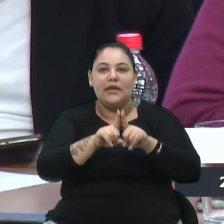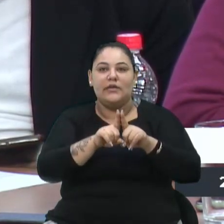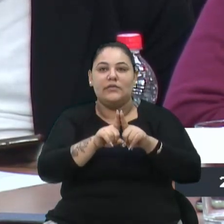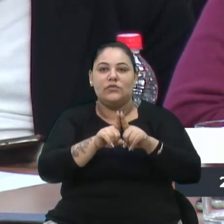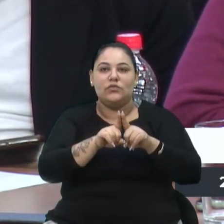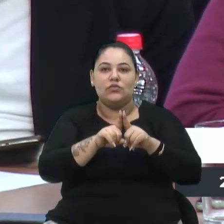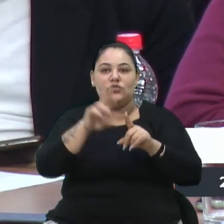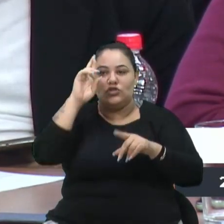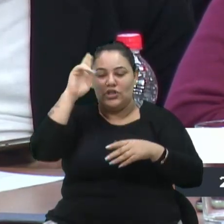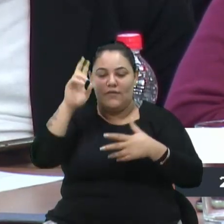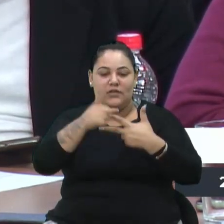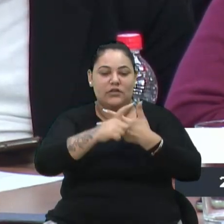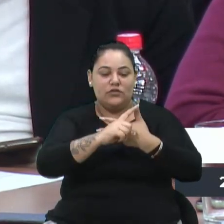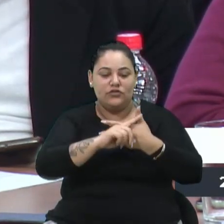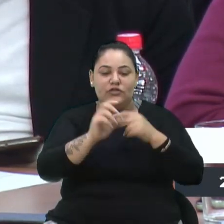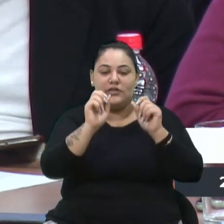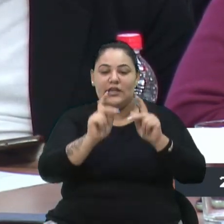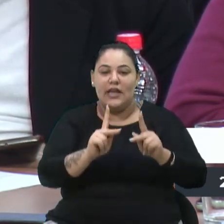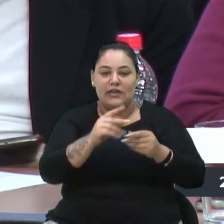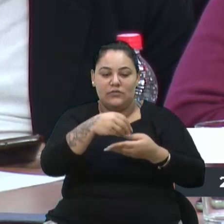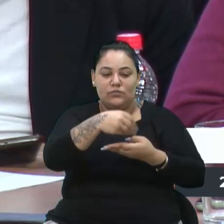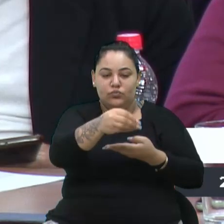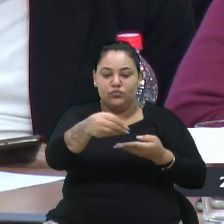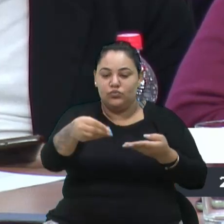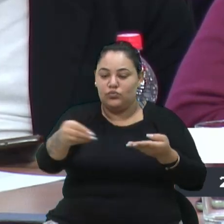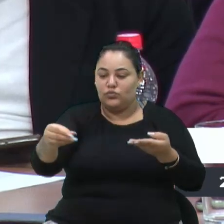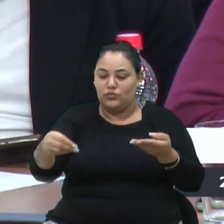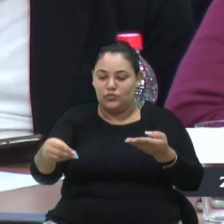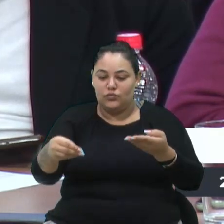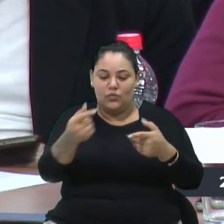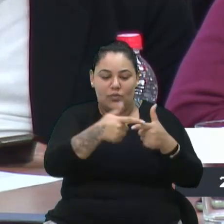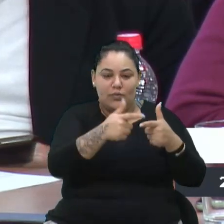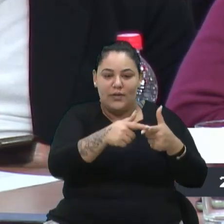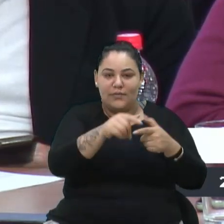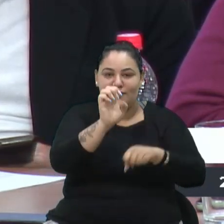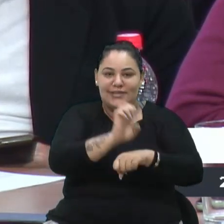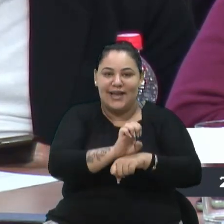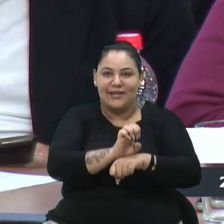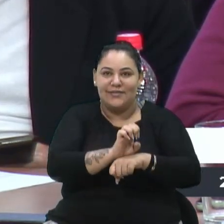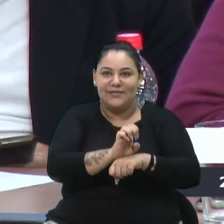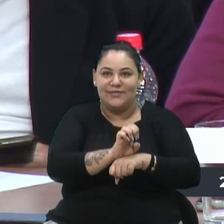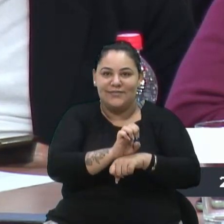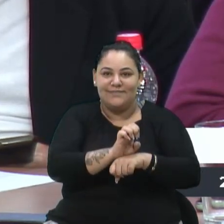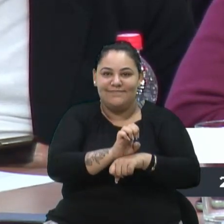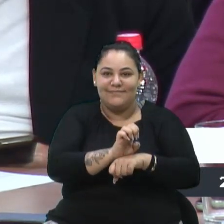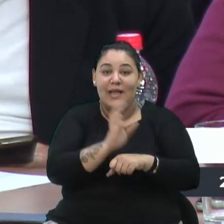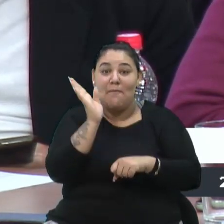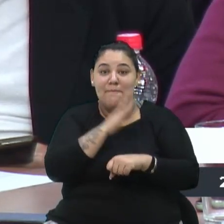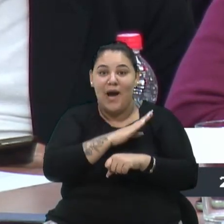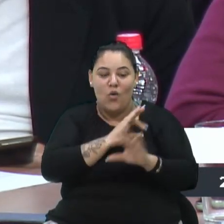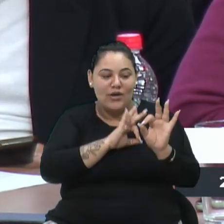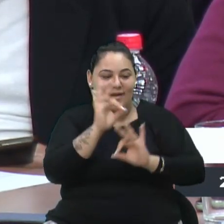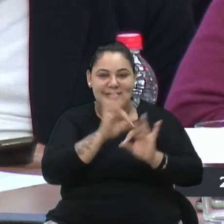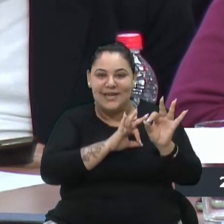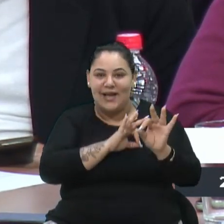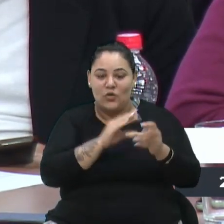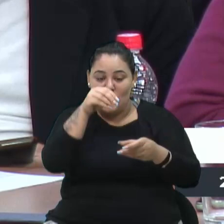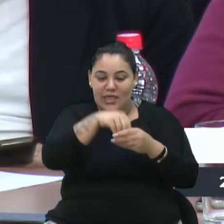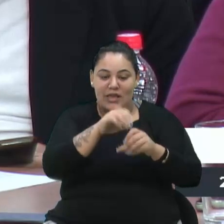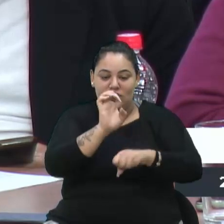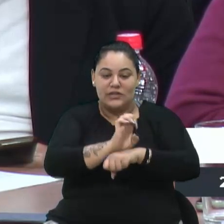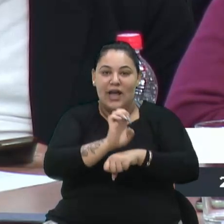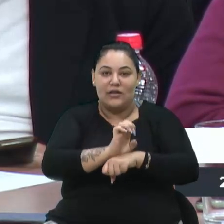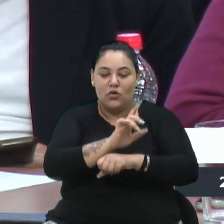pessoal que faz o teto de redistribuir, o teto Mac. O problema é do estado, está mal redistribuído aqui no estado. O governo federal está mandando